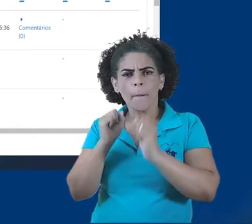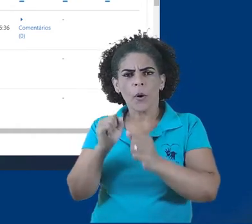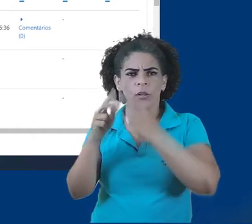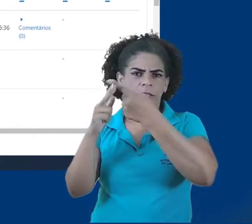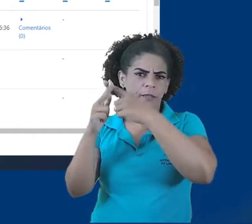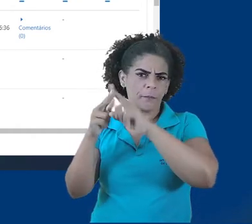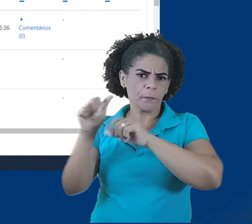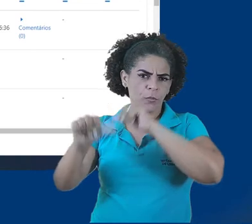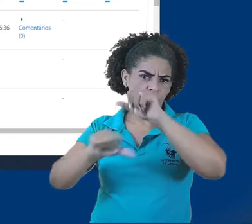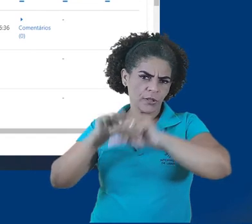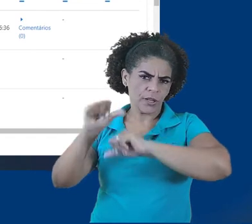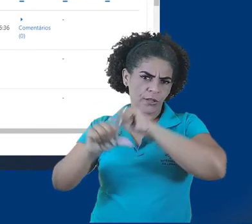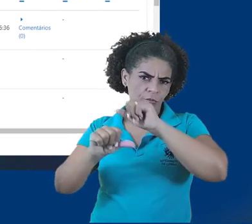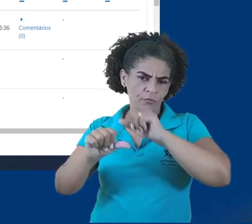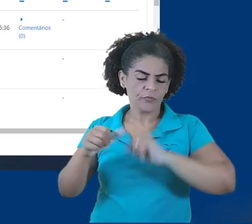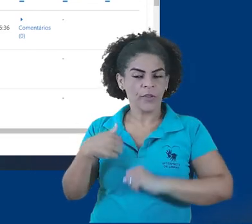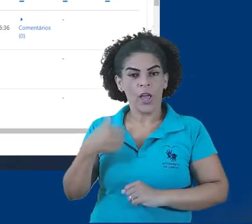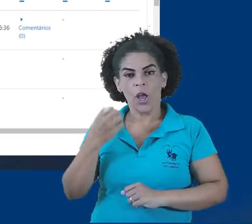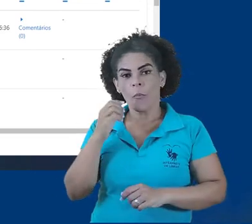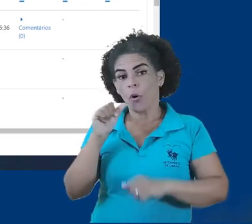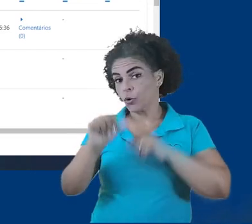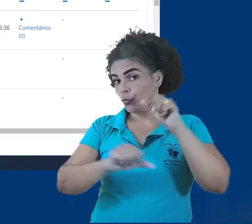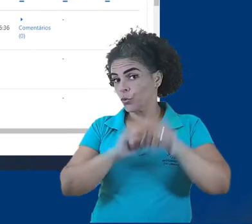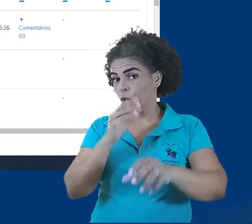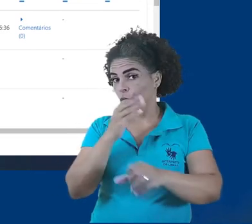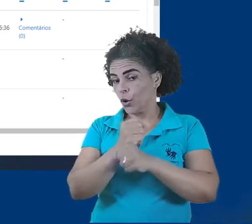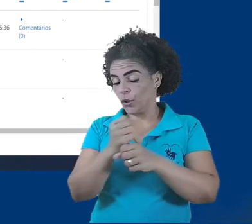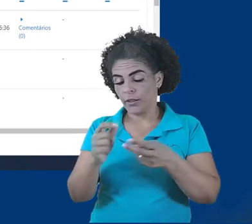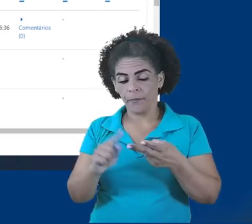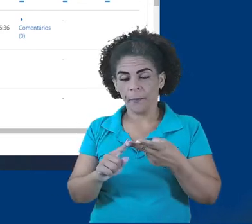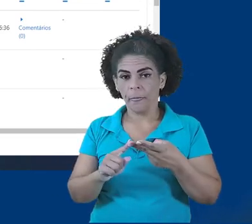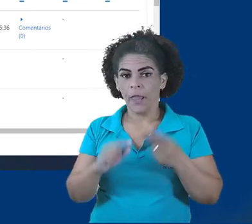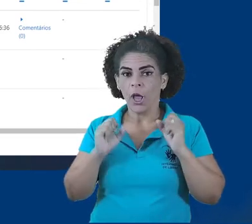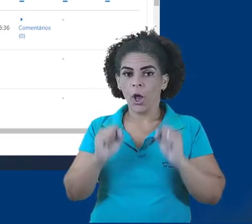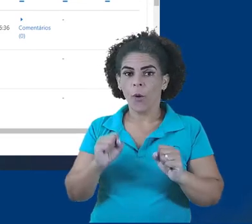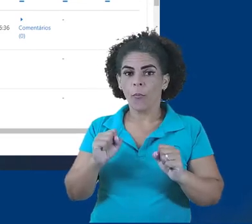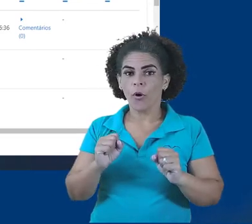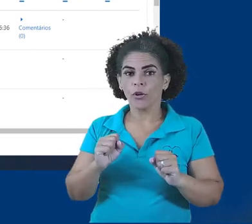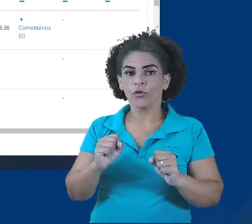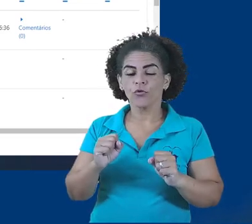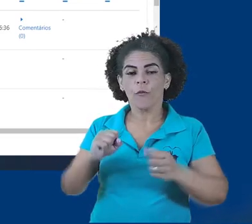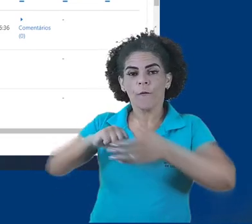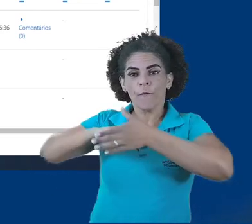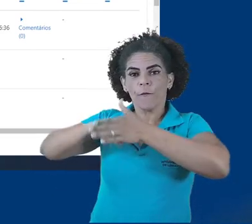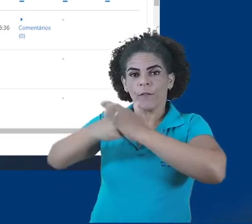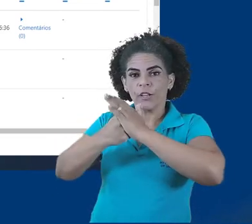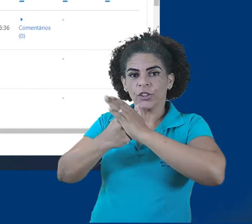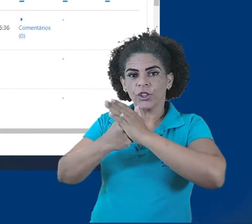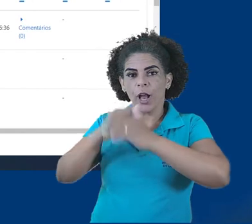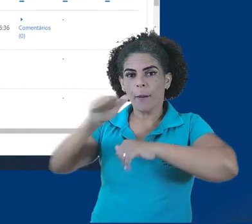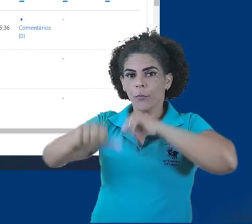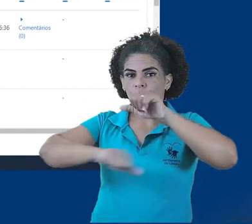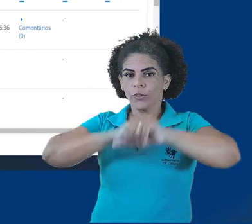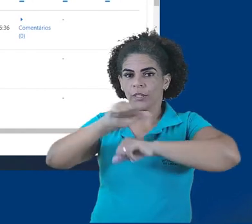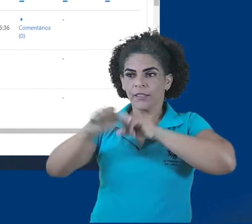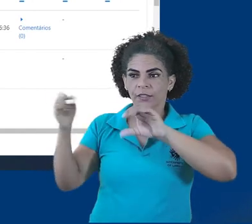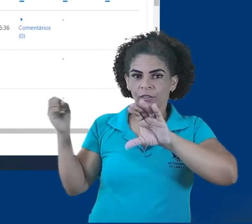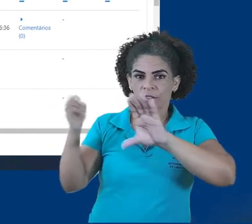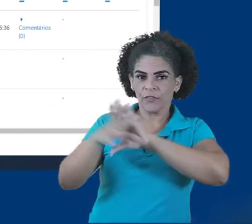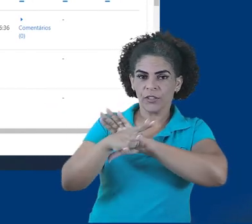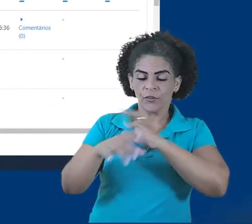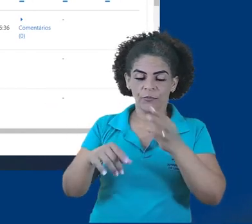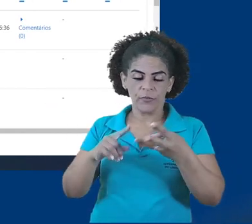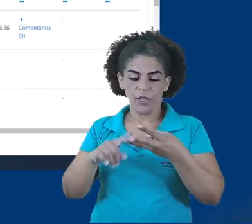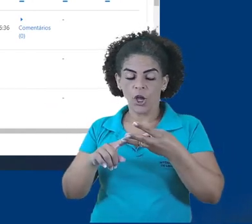podem ser modificados. Eu posso modificar nota, eu posso impedir modificações nesse envio, eu posso